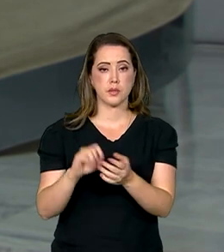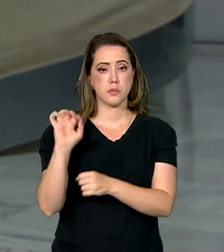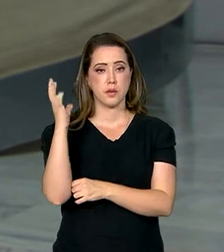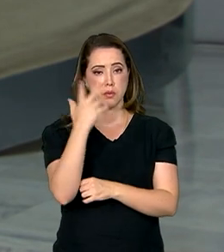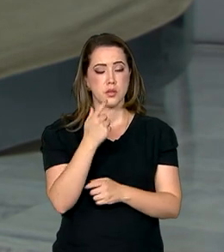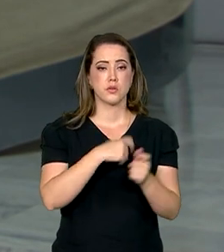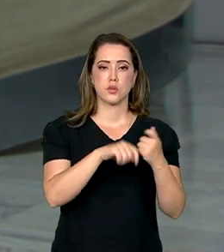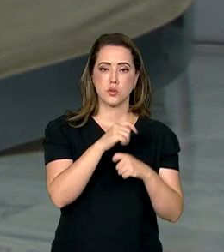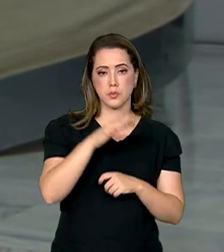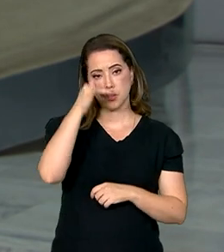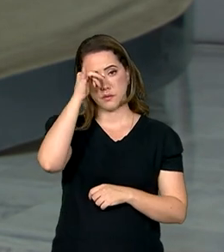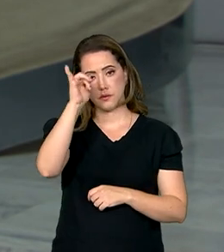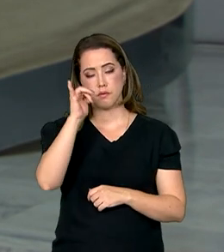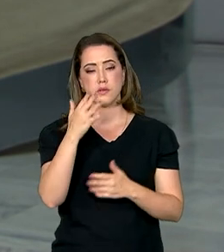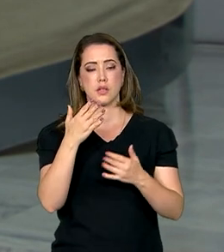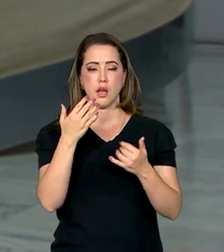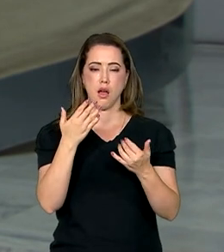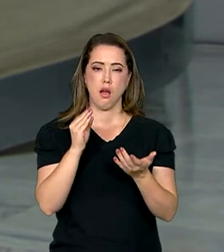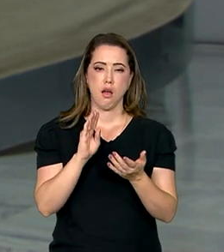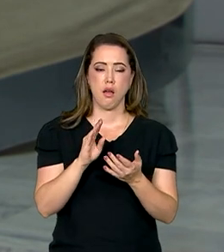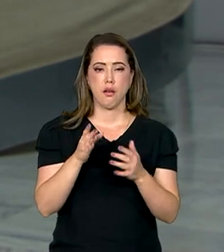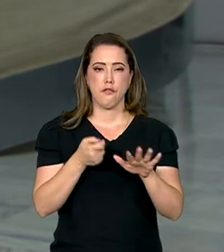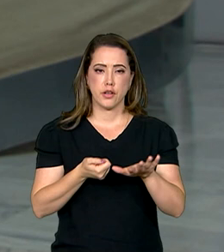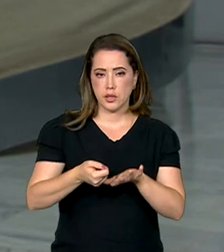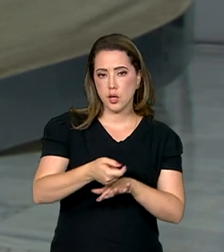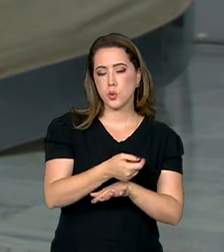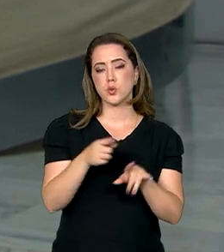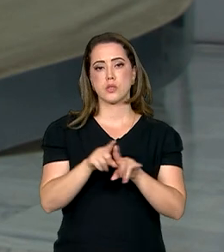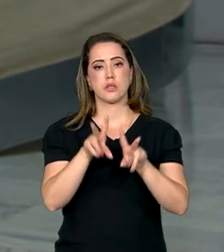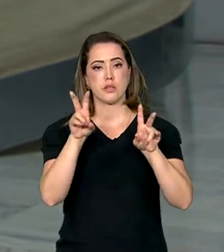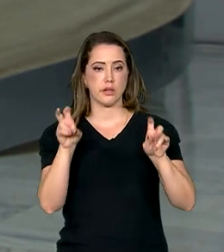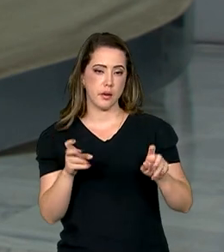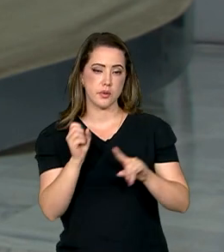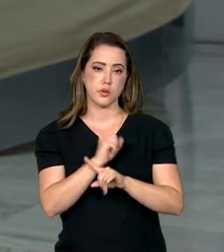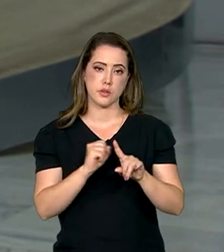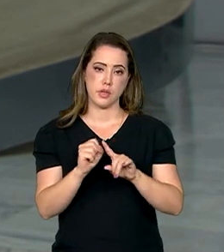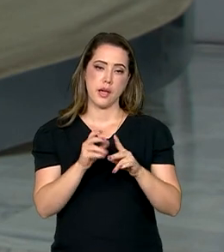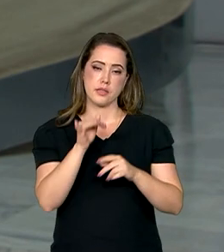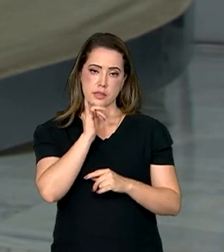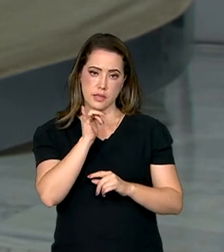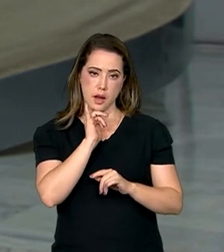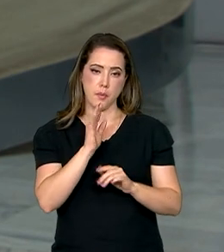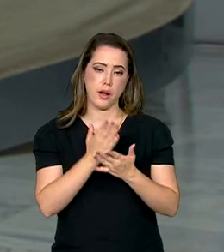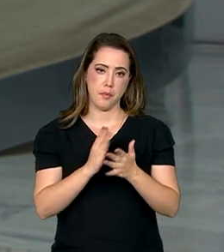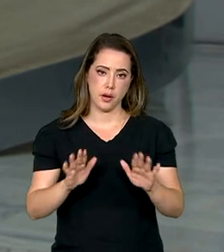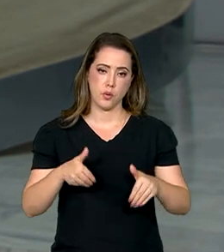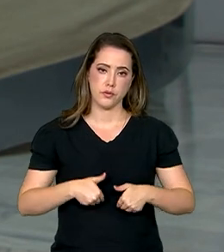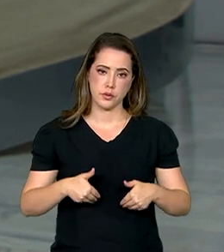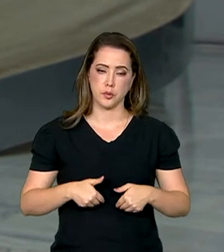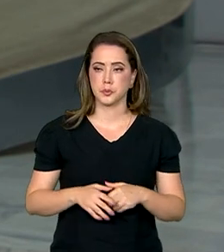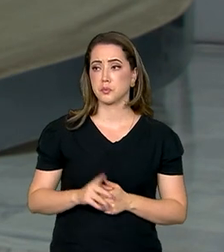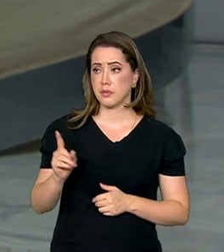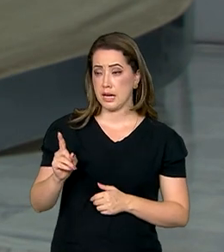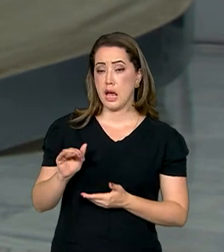economia, combate à desinformação e questões sociais, como erradicação da fome. A secretária de Europa